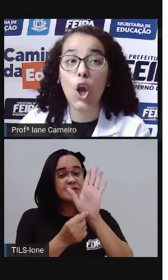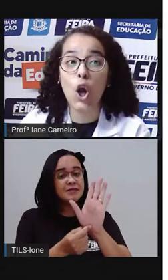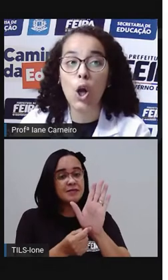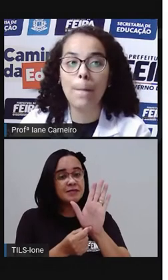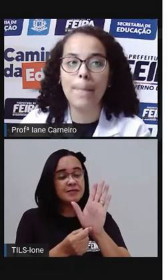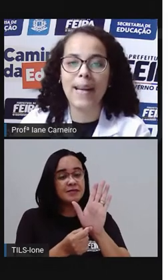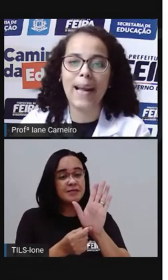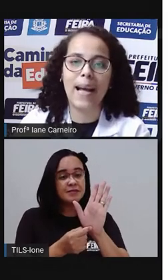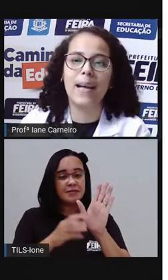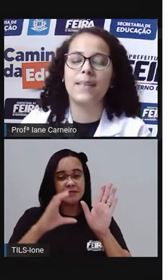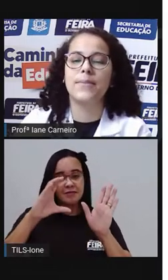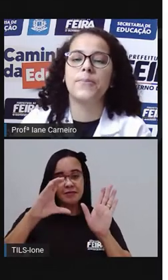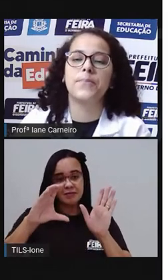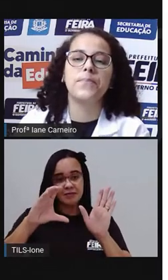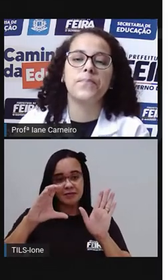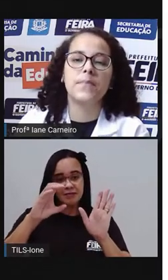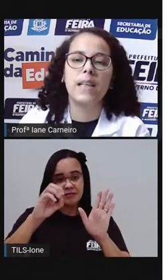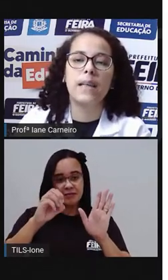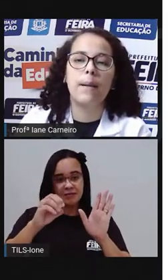cobra.